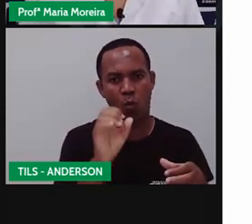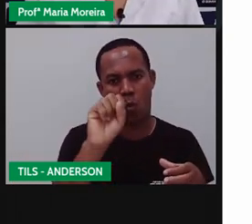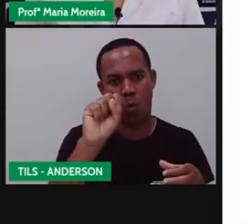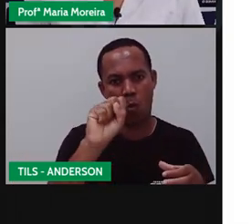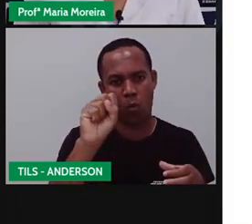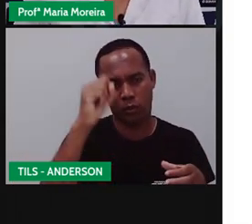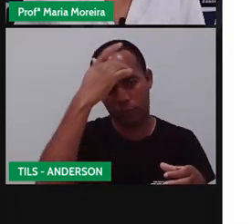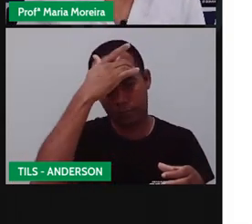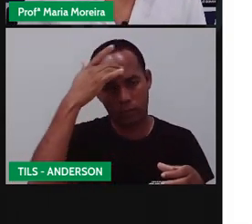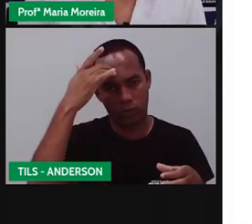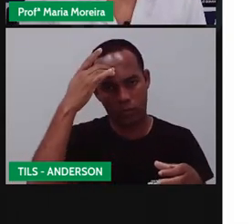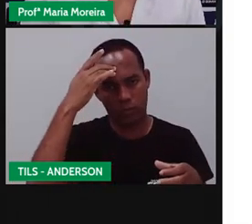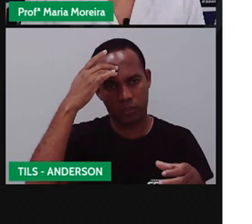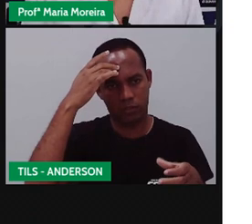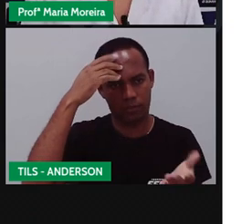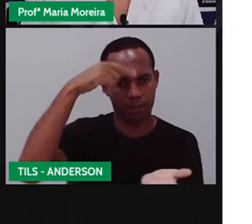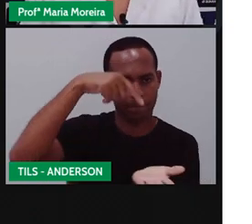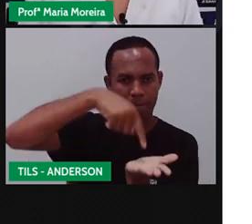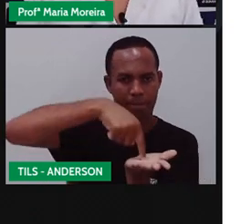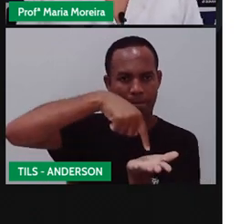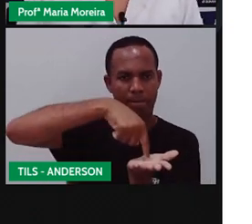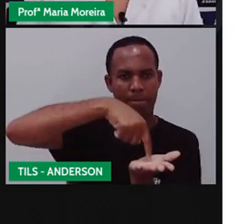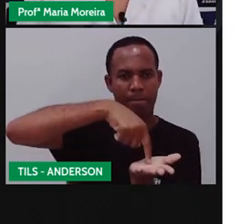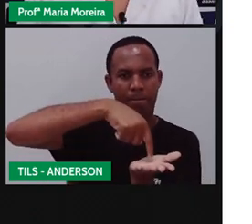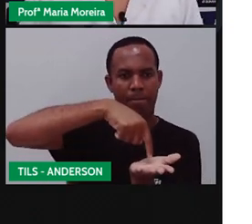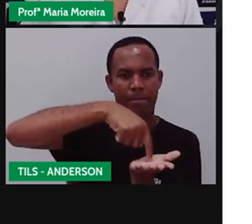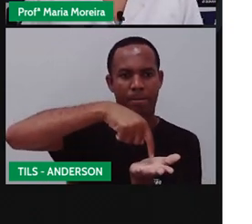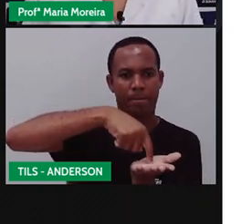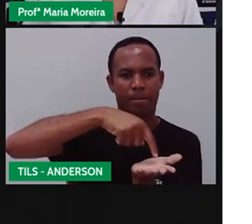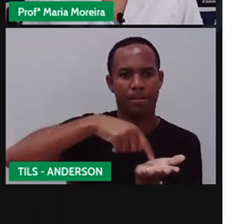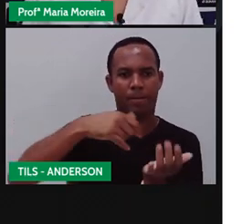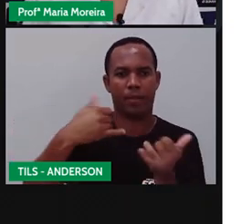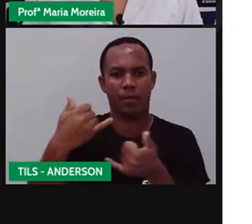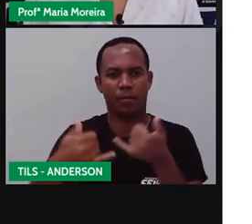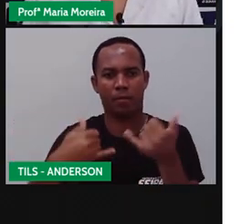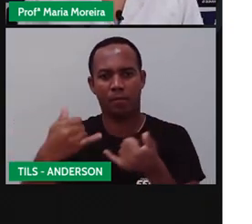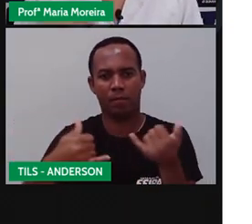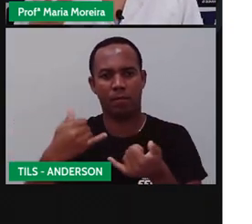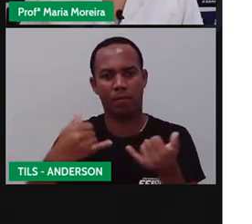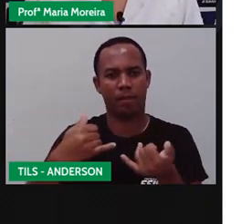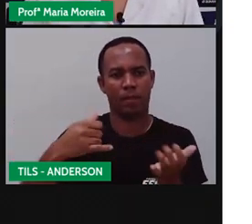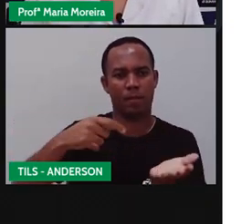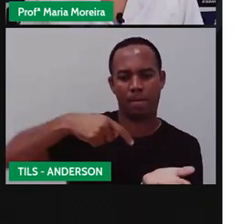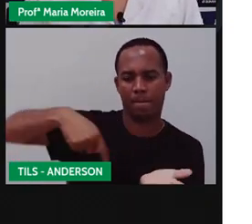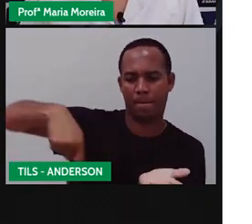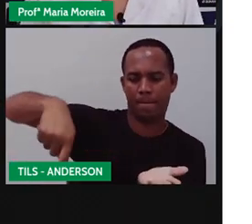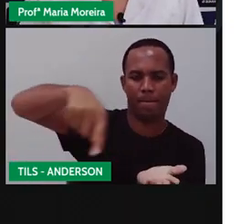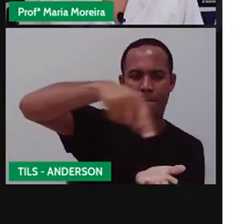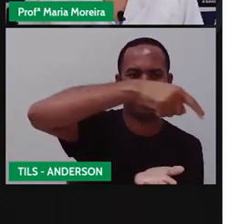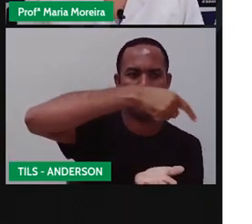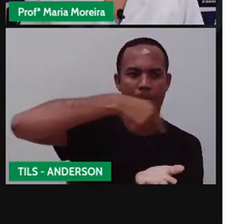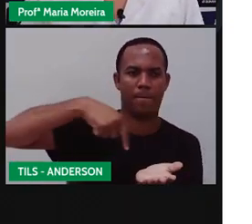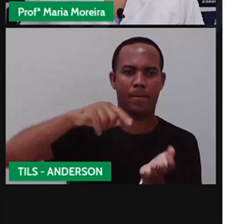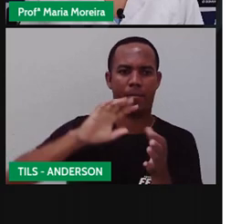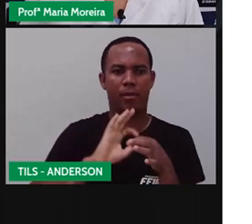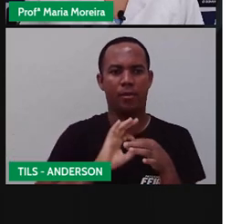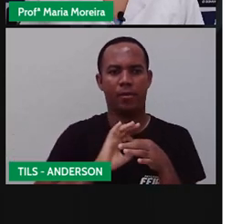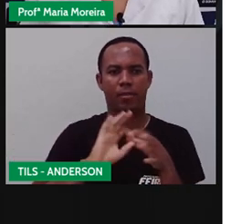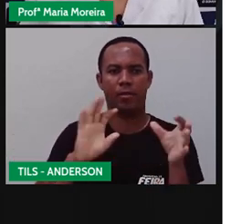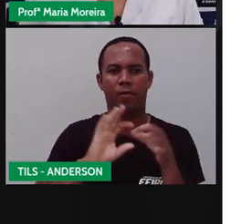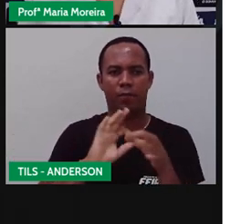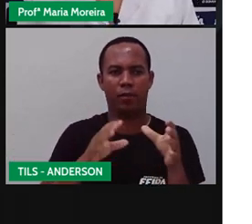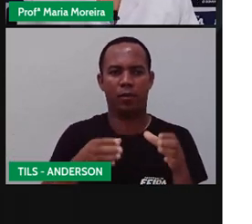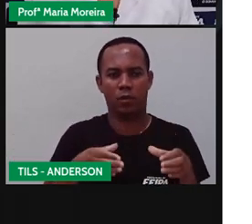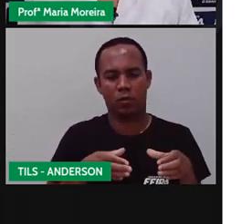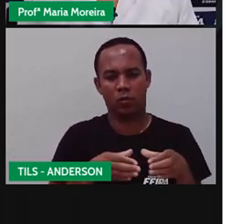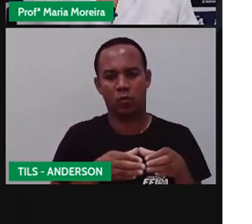No centro do espaço para o jogo, né? Que pode ser uma quadra ou um espaço livre. Uma equipe